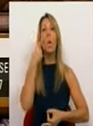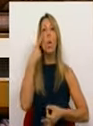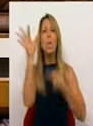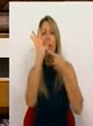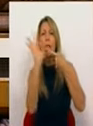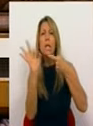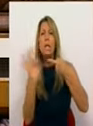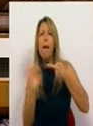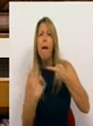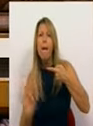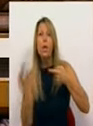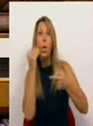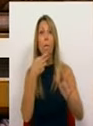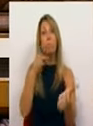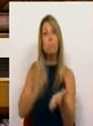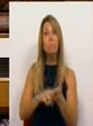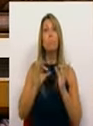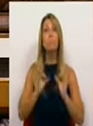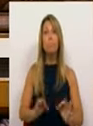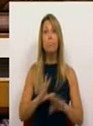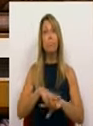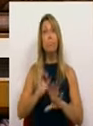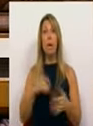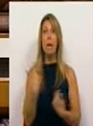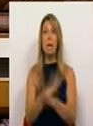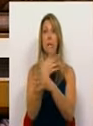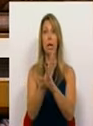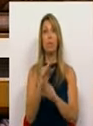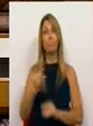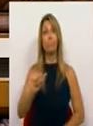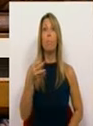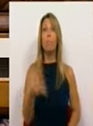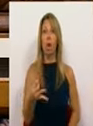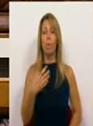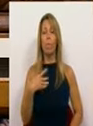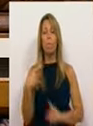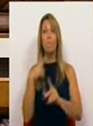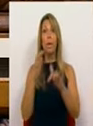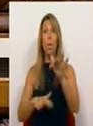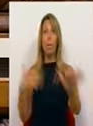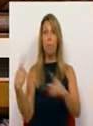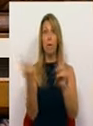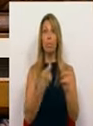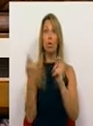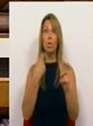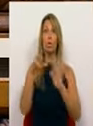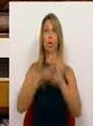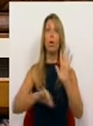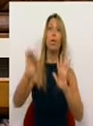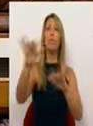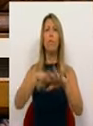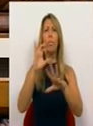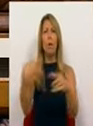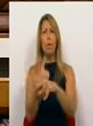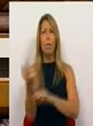a verdade dos incêndios de Pedrógão. O Parlamento discute o vosso relatório reportado aos factos